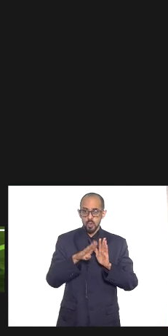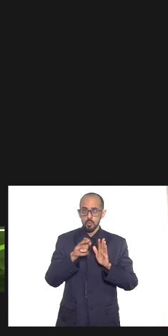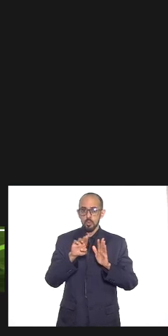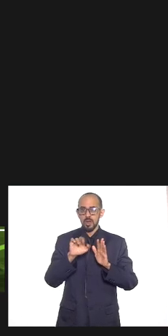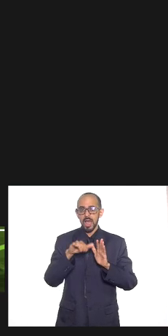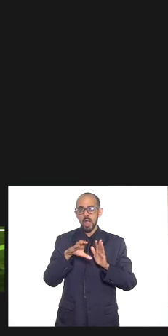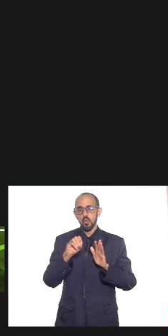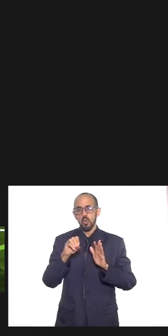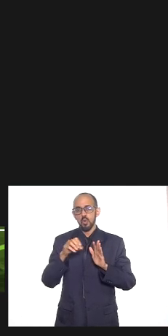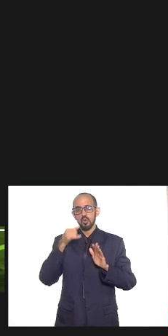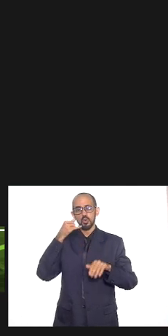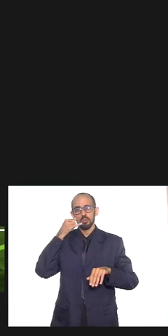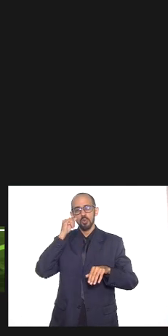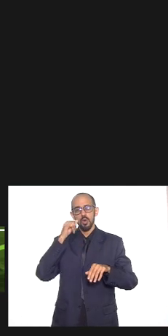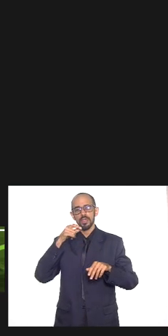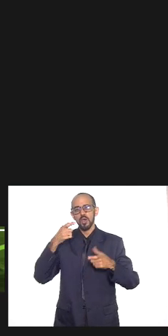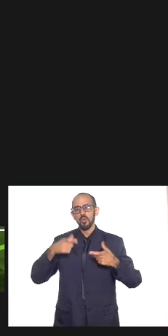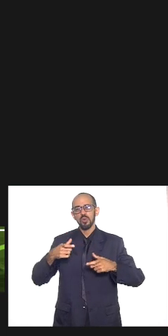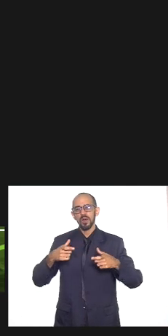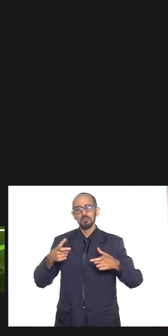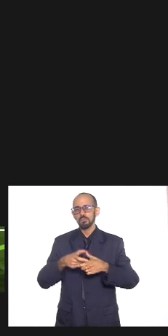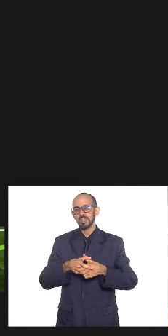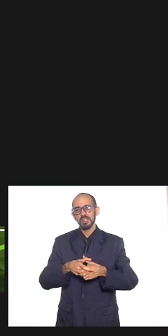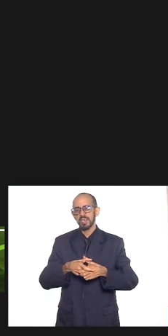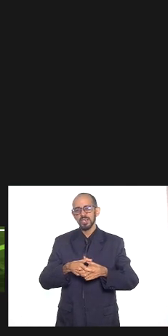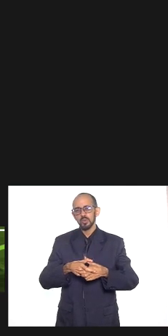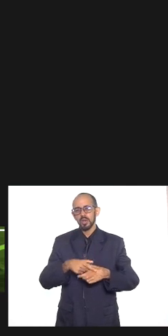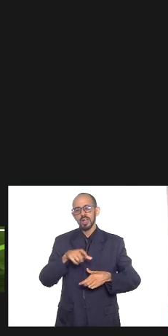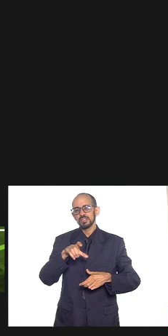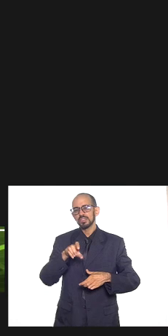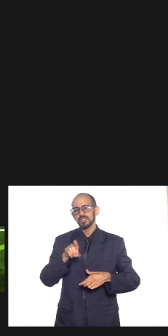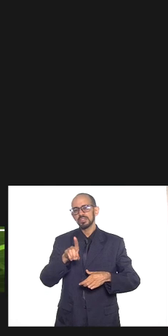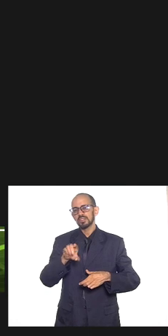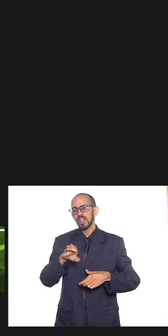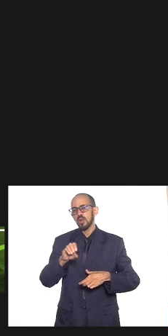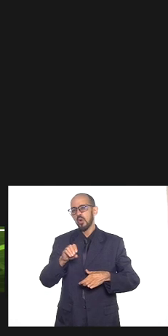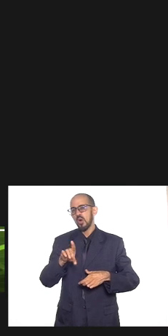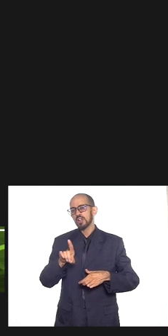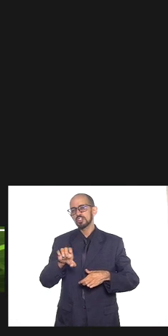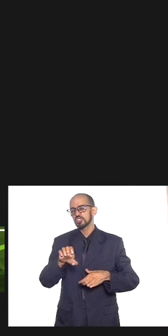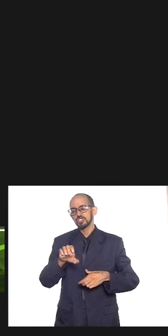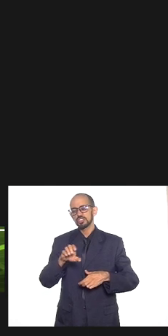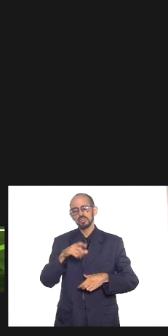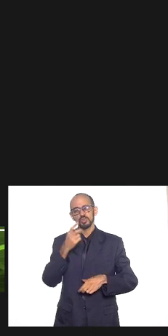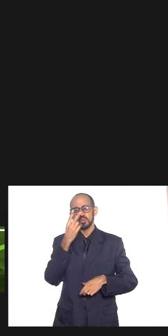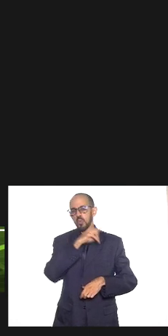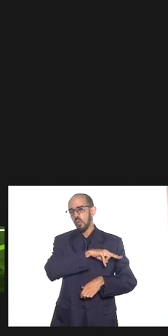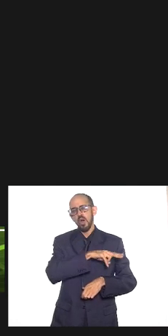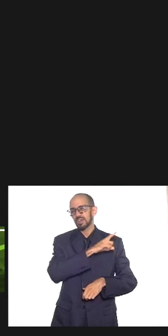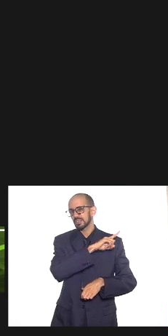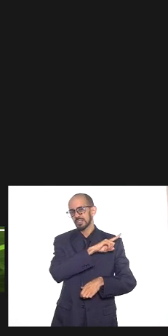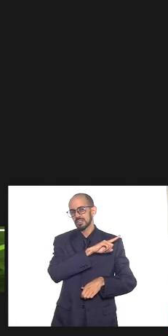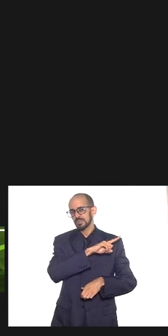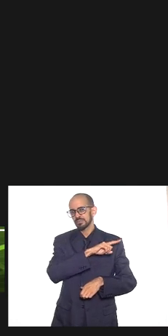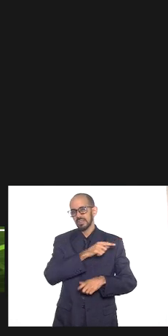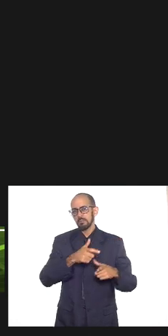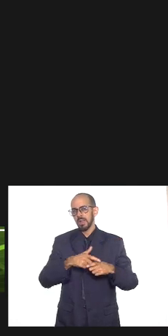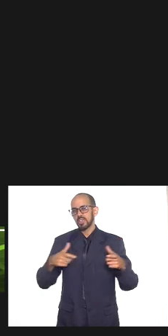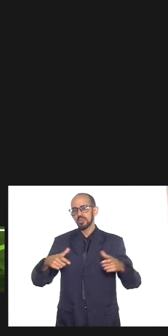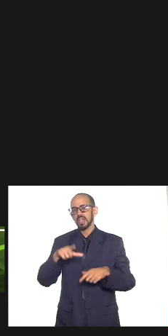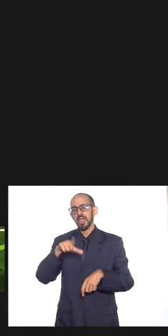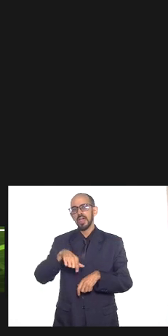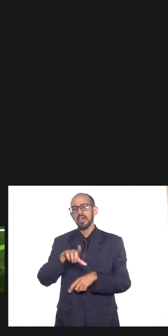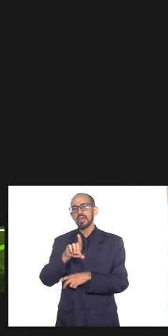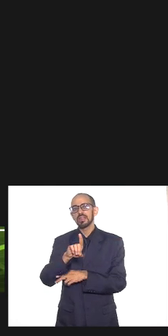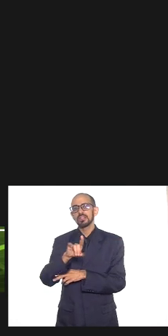pequenininho que não está no radar da DECOD está quando muito na distrital eu ia lá batia a porta da DECOD